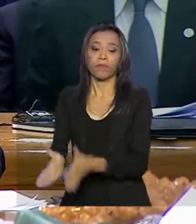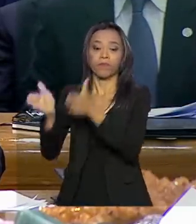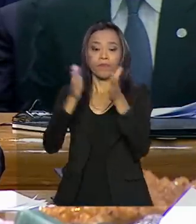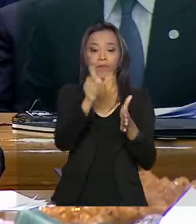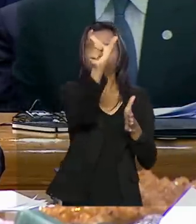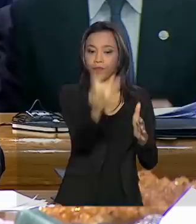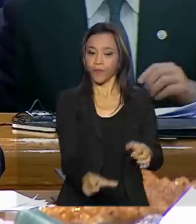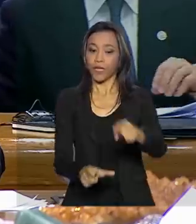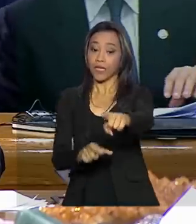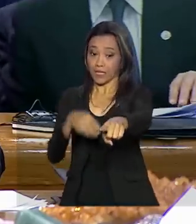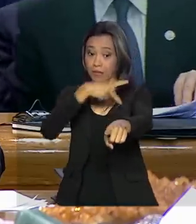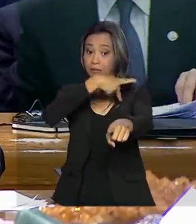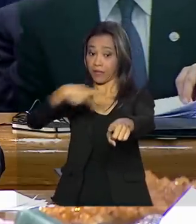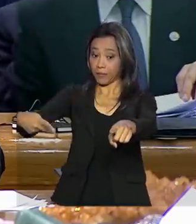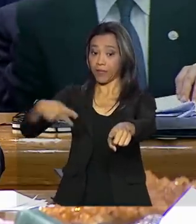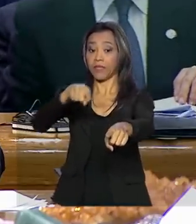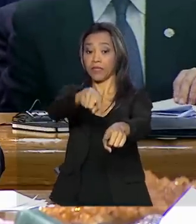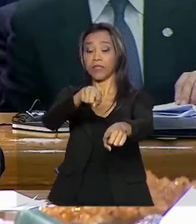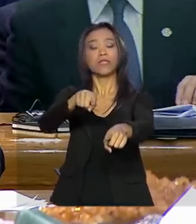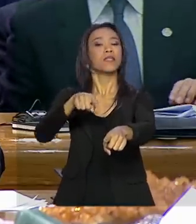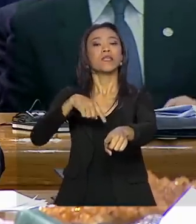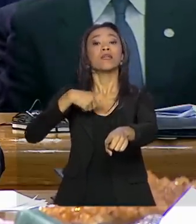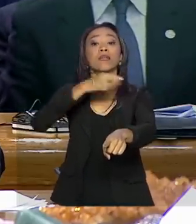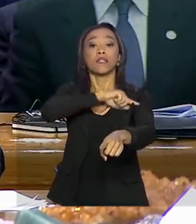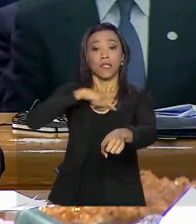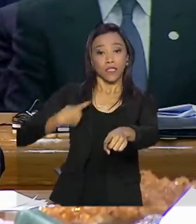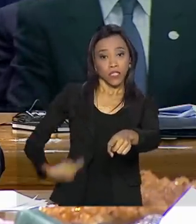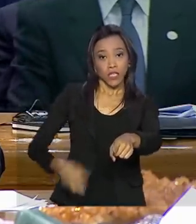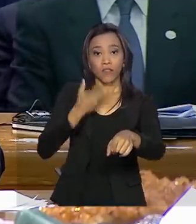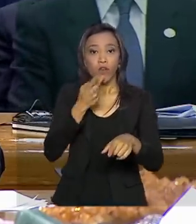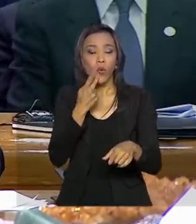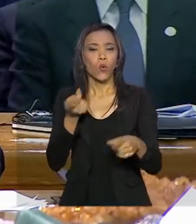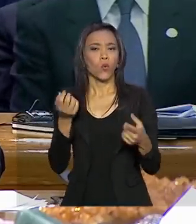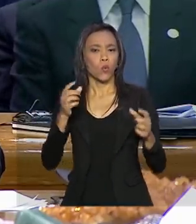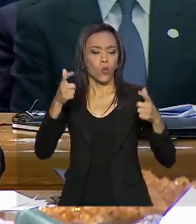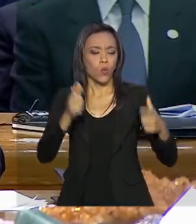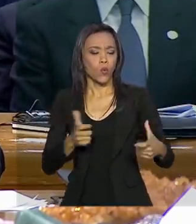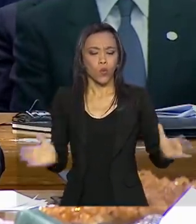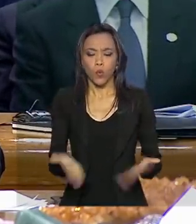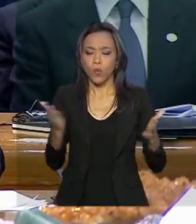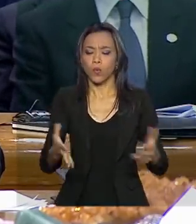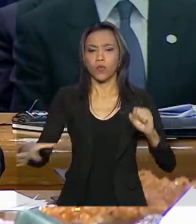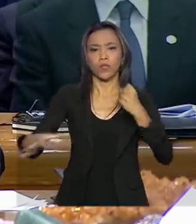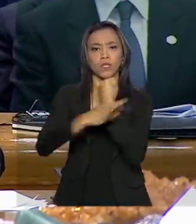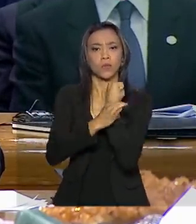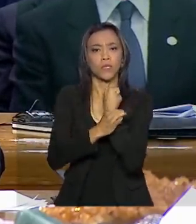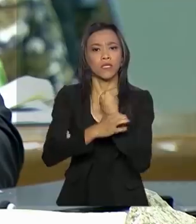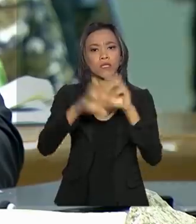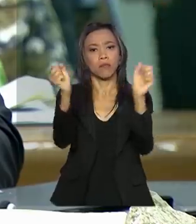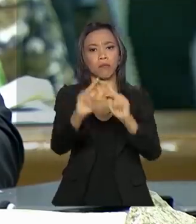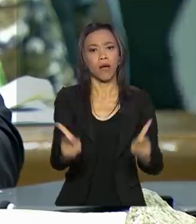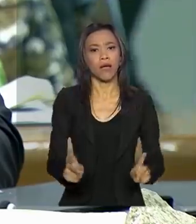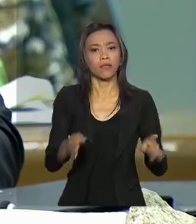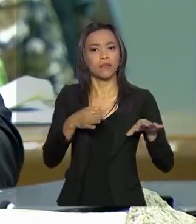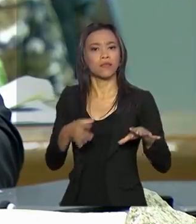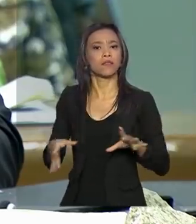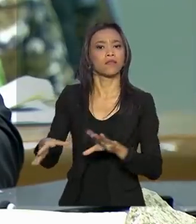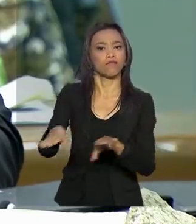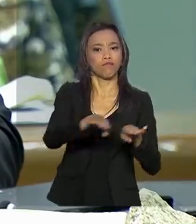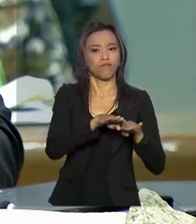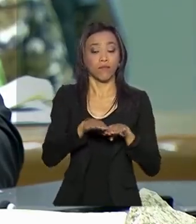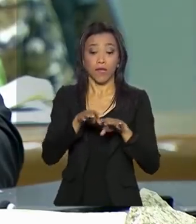da China, destacou que é preciso fomentar um ambiente de segurança, paz e estabilidade. E Siril